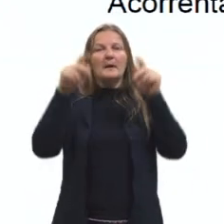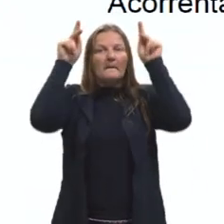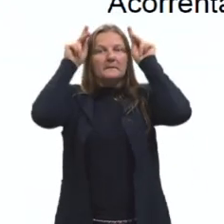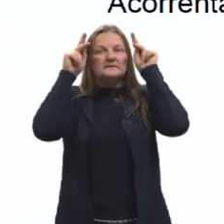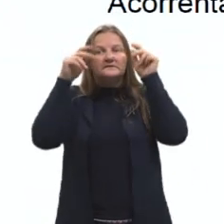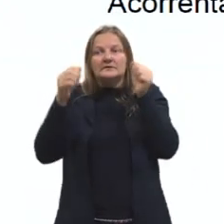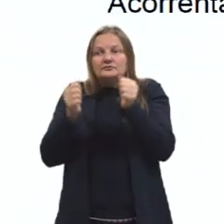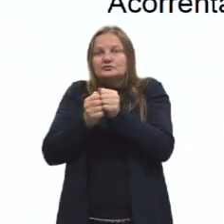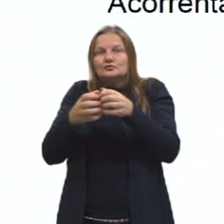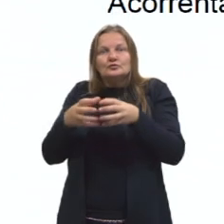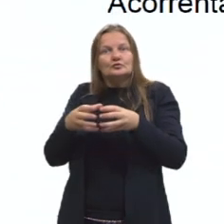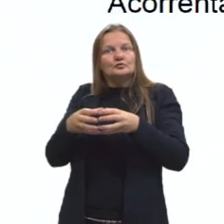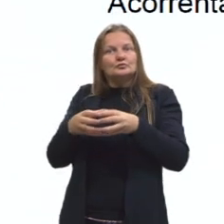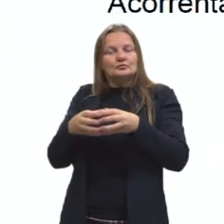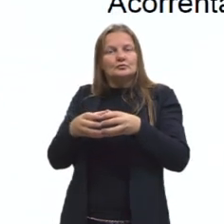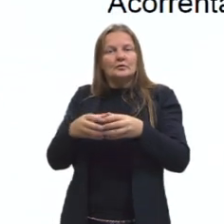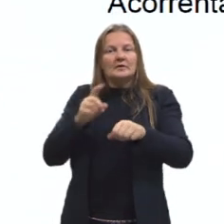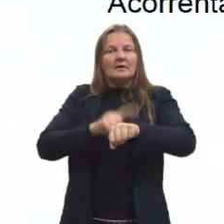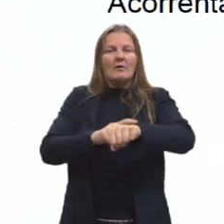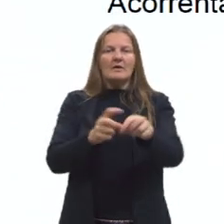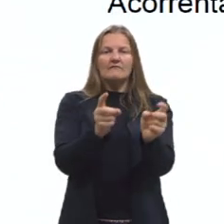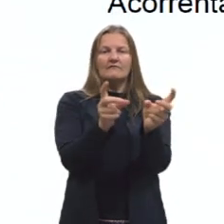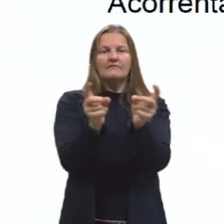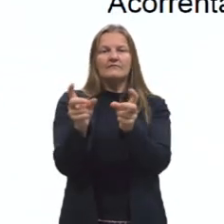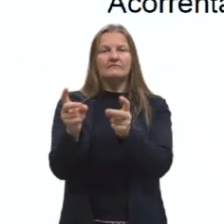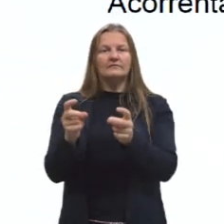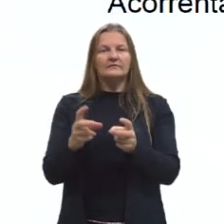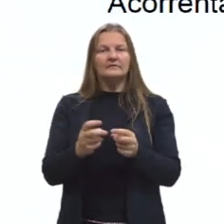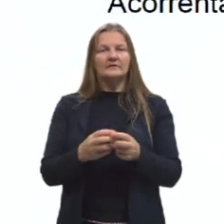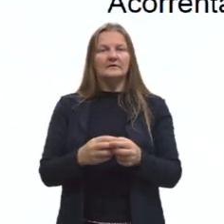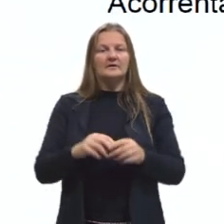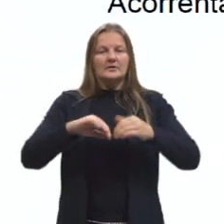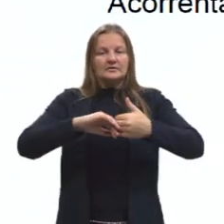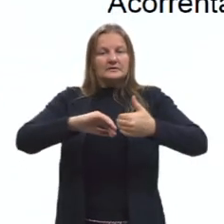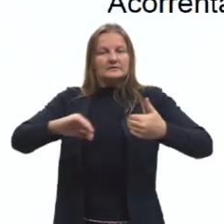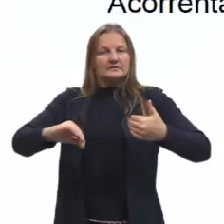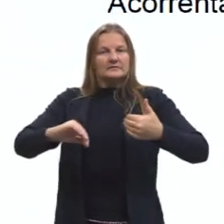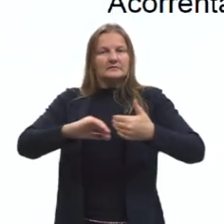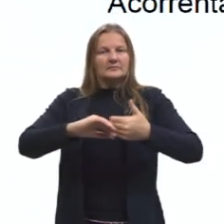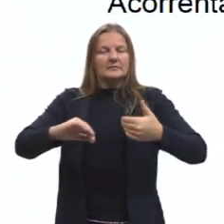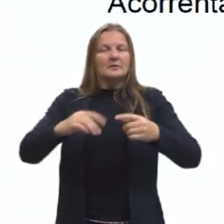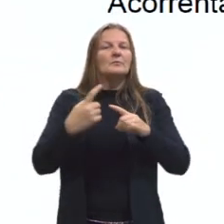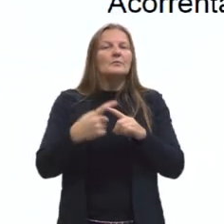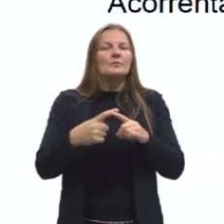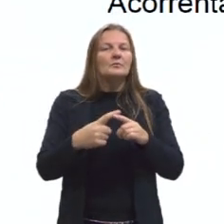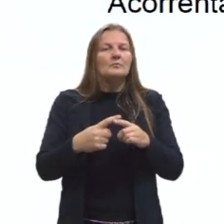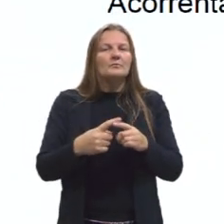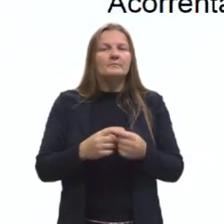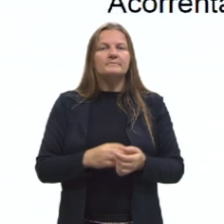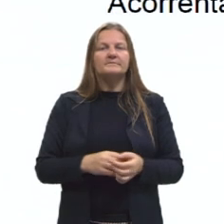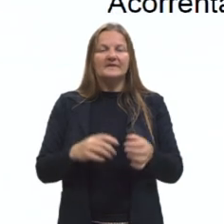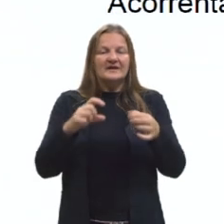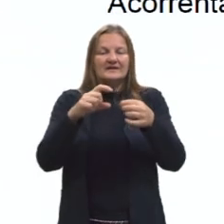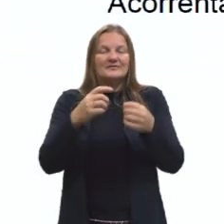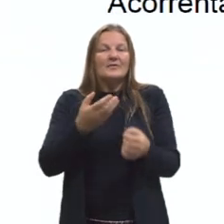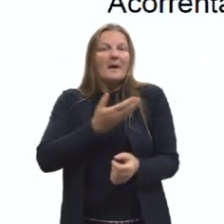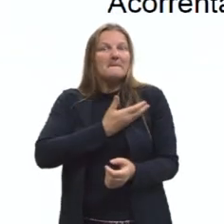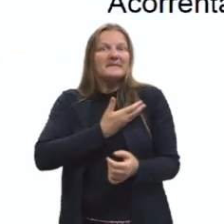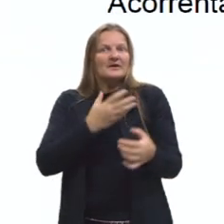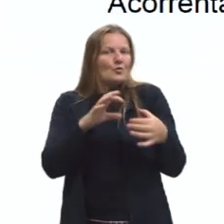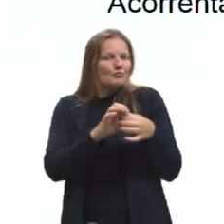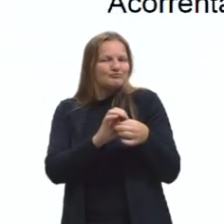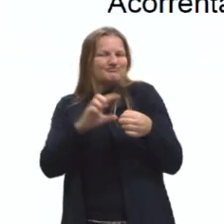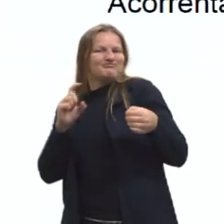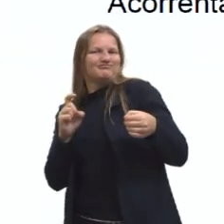muito provavelmente, na hora de vender, essas pessoas eram separadas. Para quê? Para romper o laço que elas